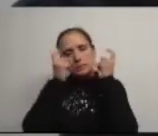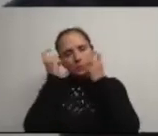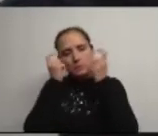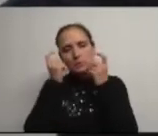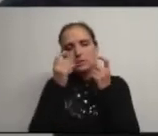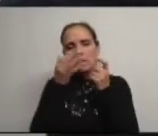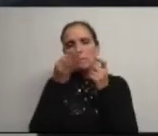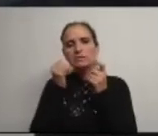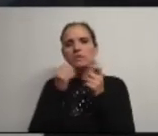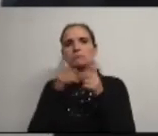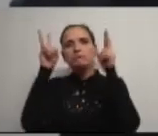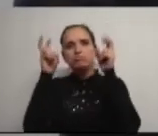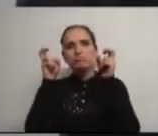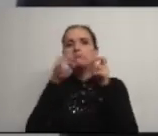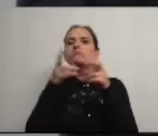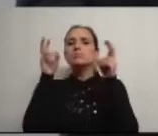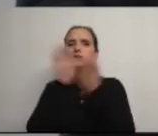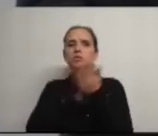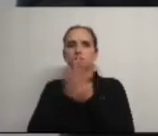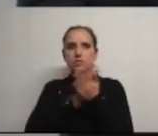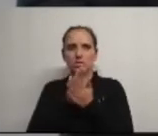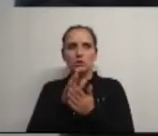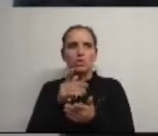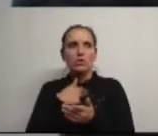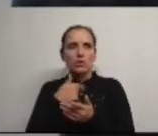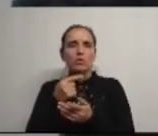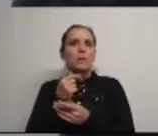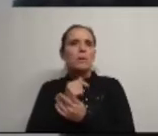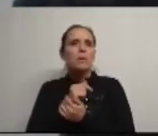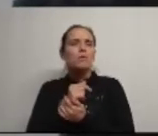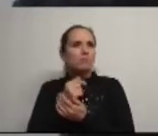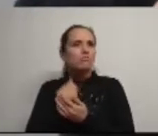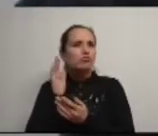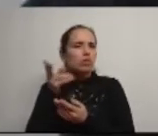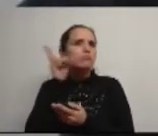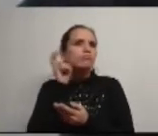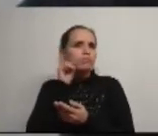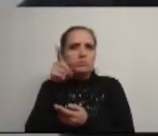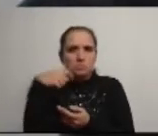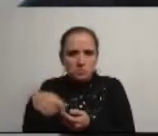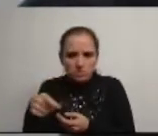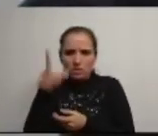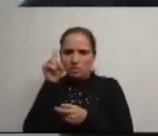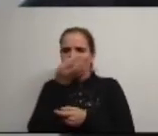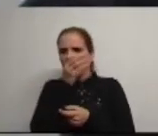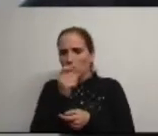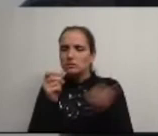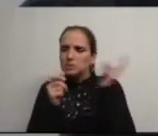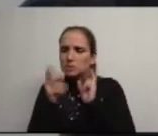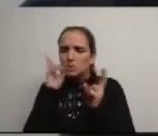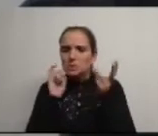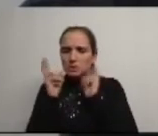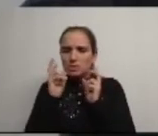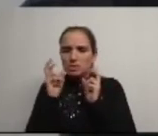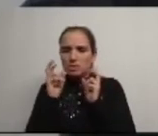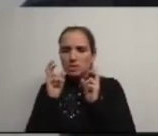PSD sobre o Estado do Conselho. Eu, após escutar com muita atenção as intervenções do Sr. Presidente da Câmara e do Partido Socialista, ainda levei alguns